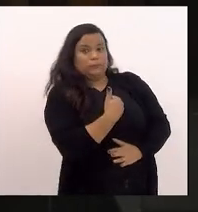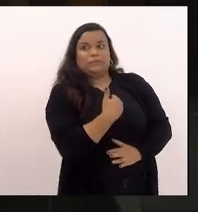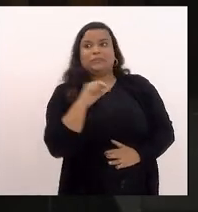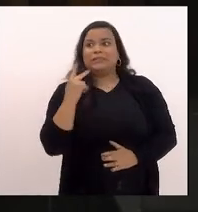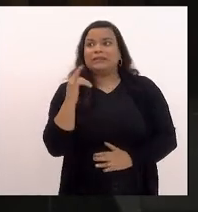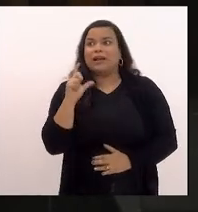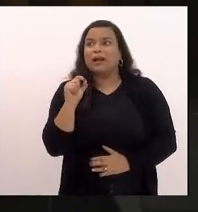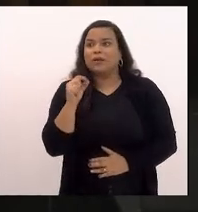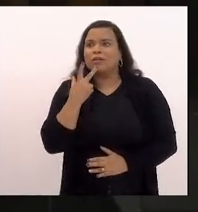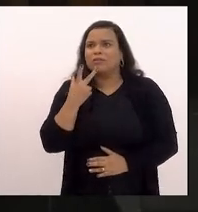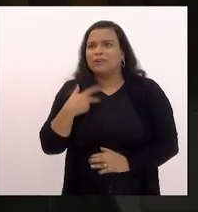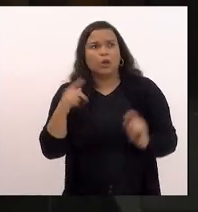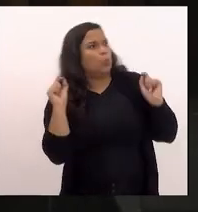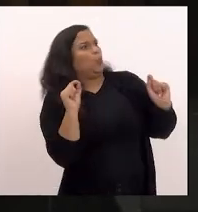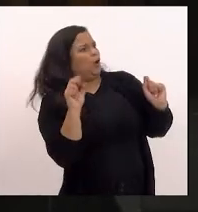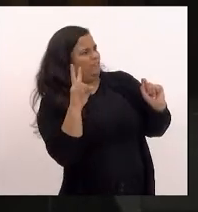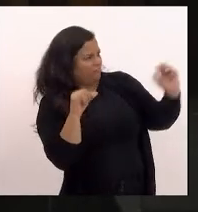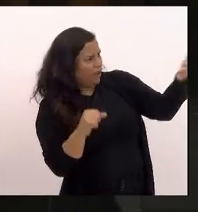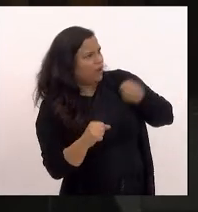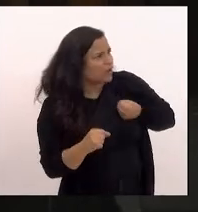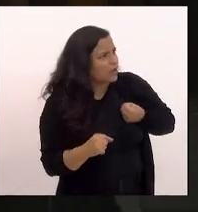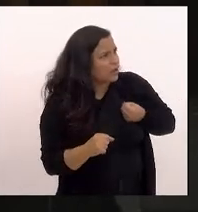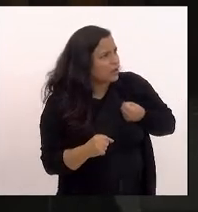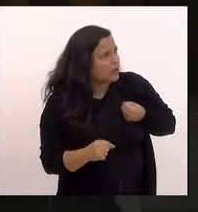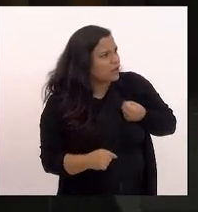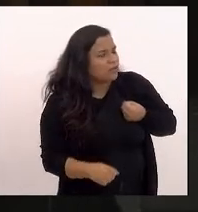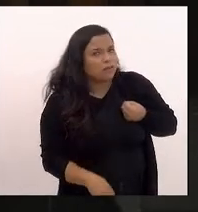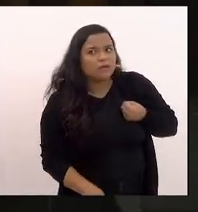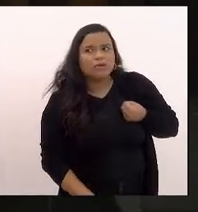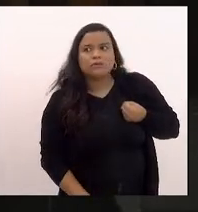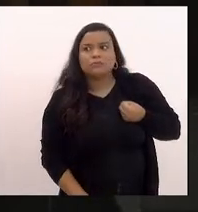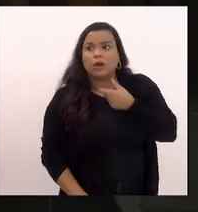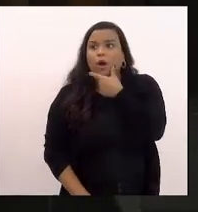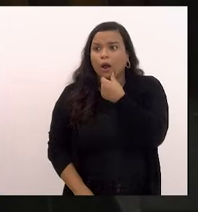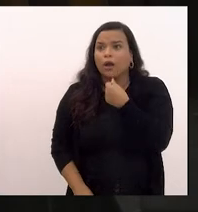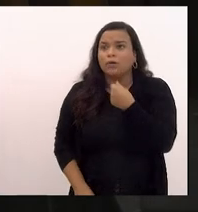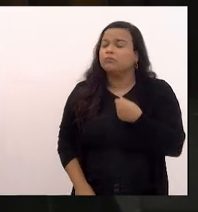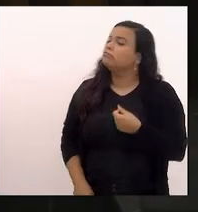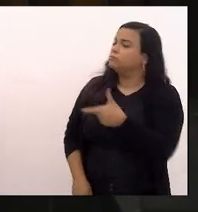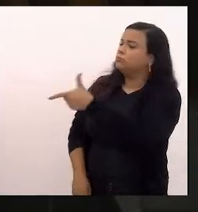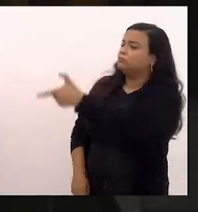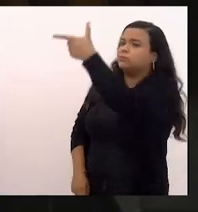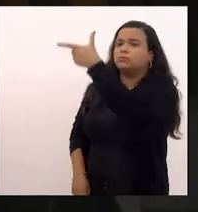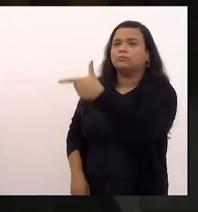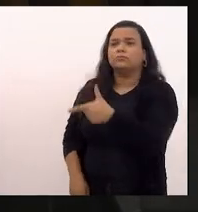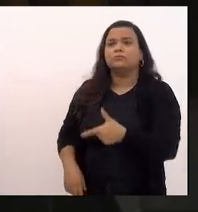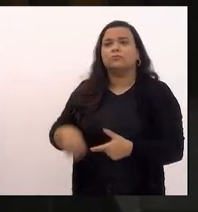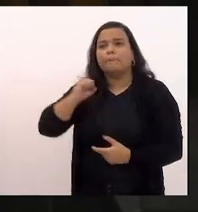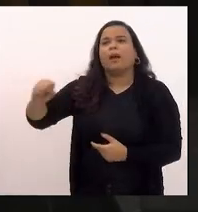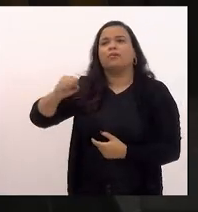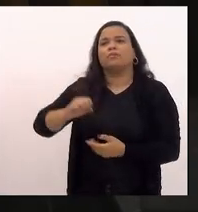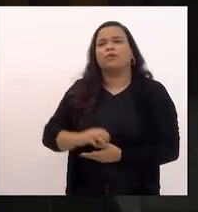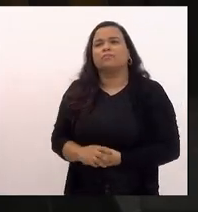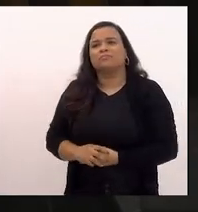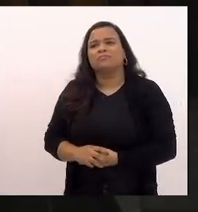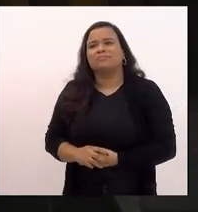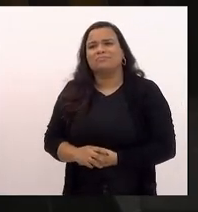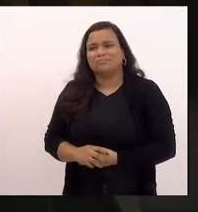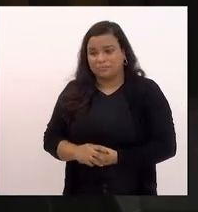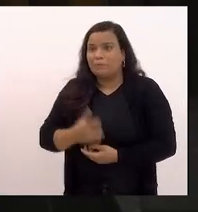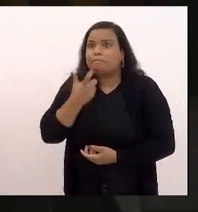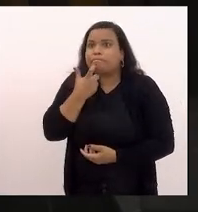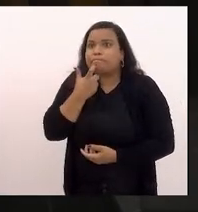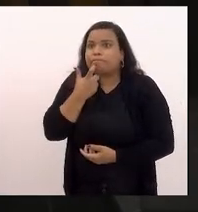Iago falou o foi vai me matar e o cara foi e matou um tiro no peito a queima roupa